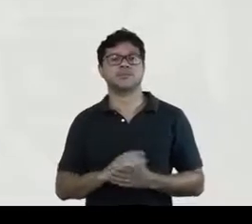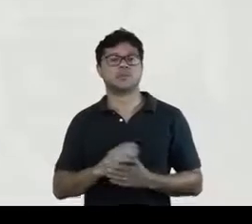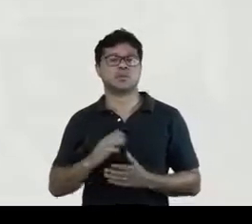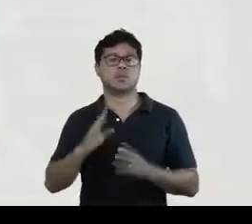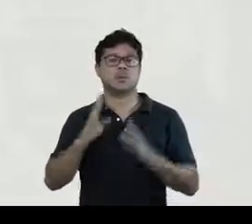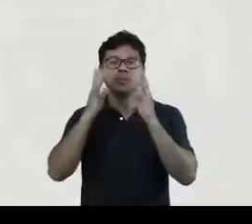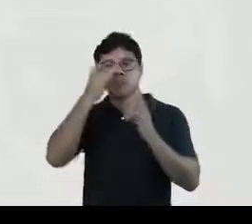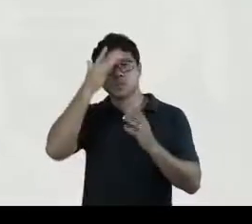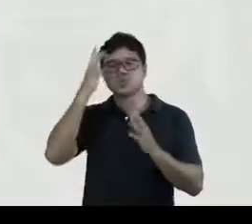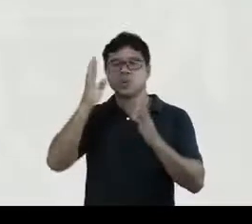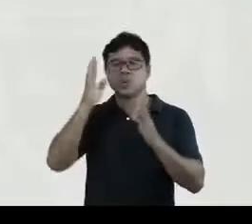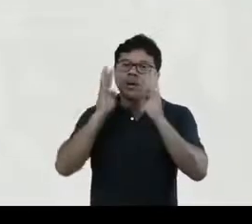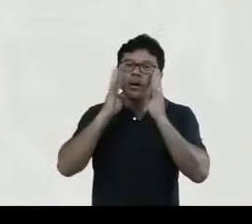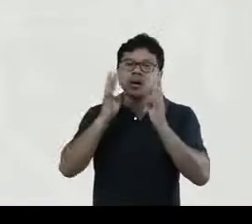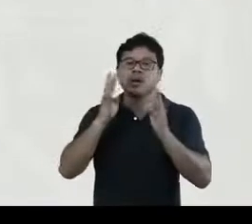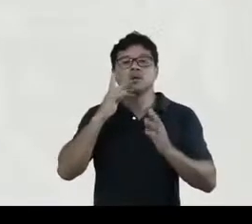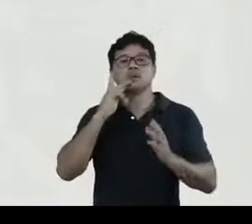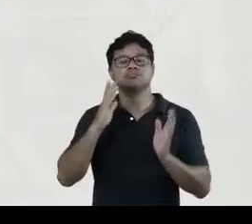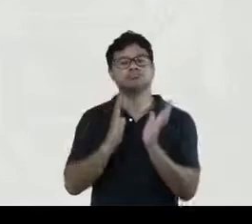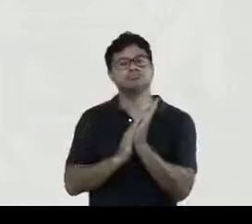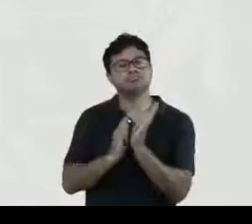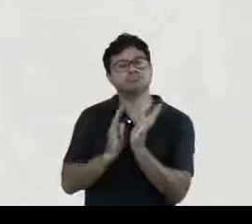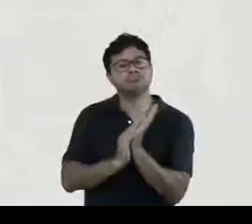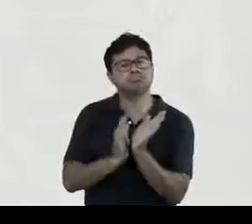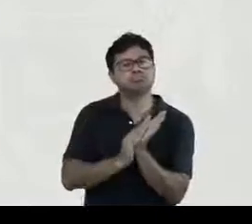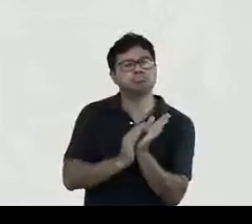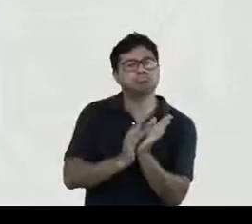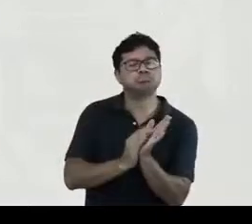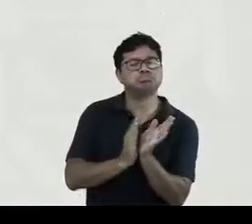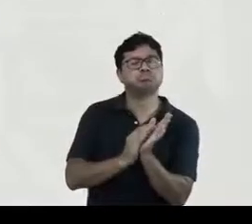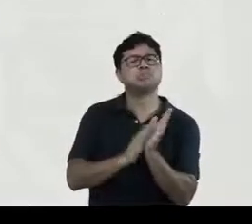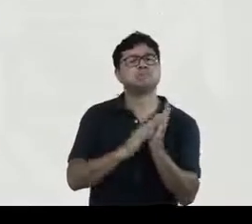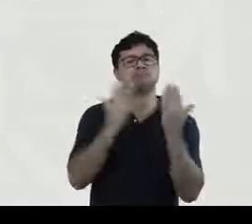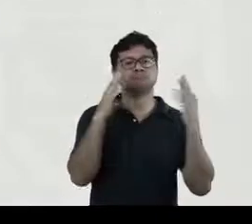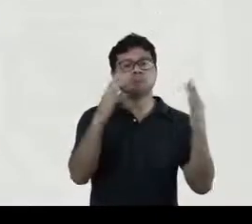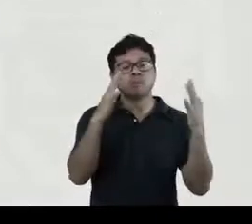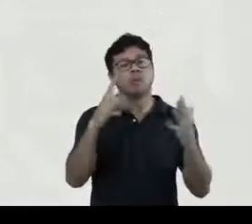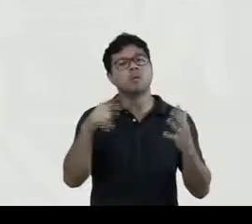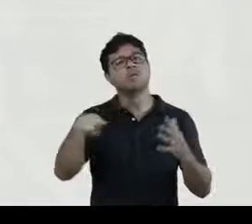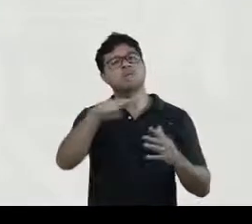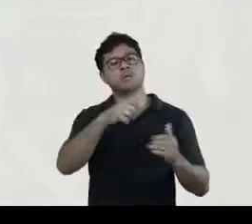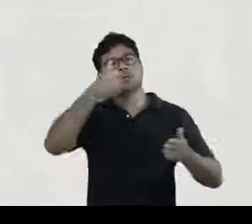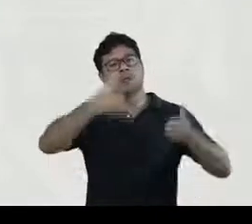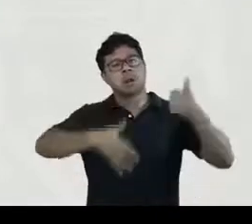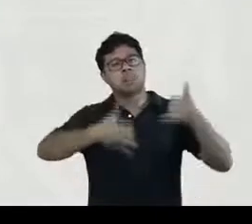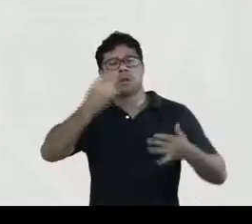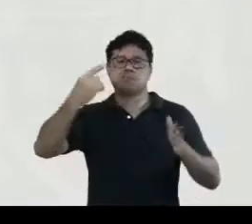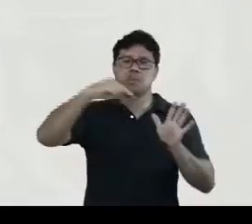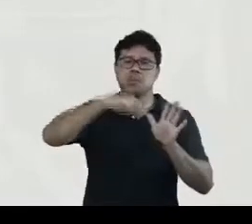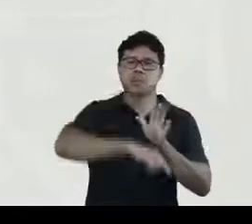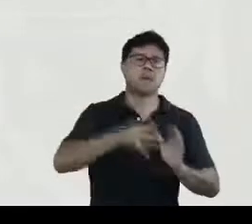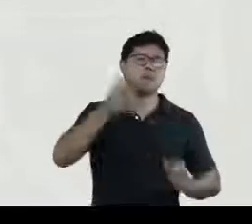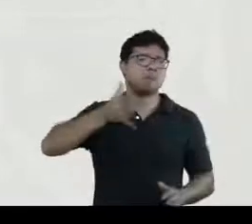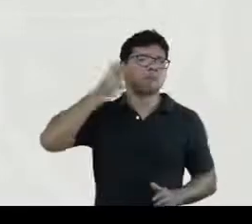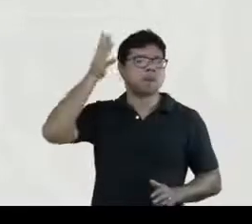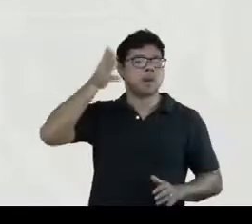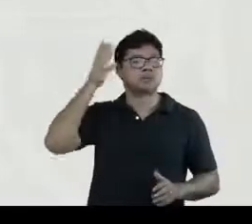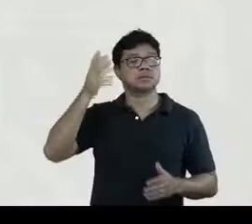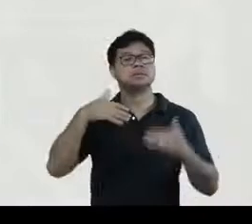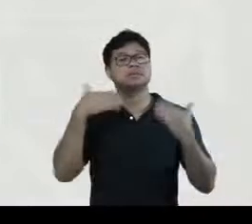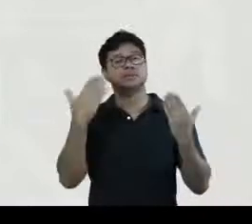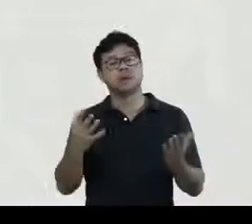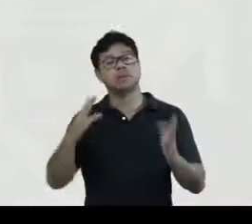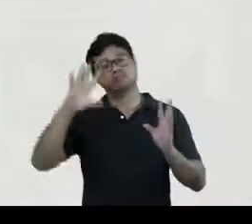ouvintes estão elogiando o nível e a profundidade das palestras então